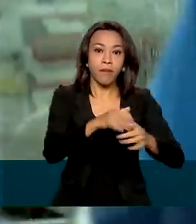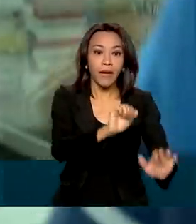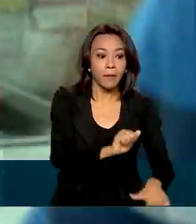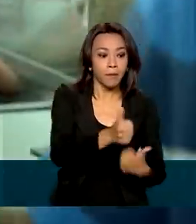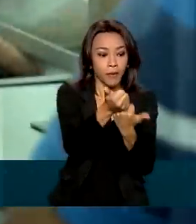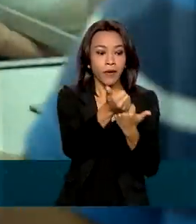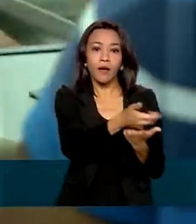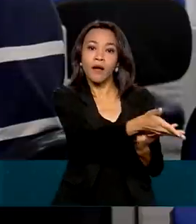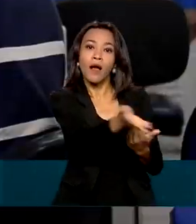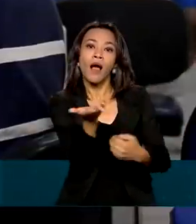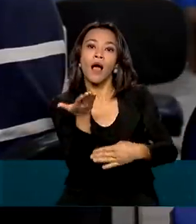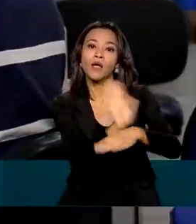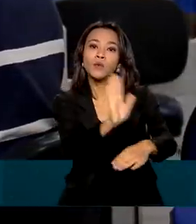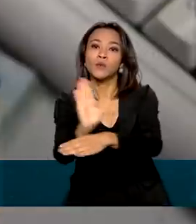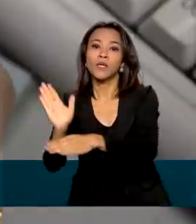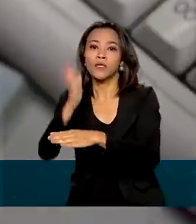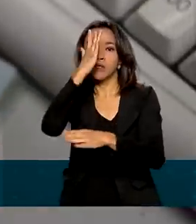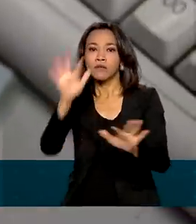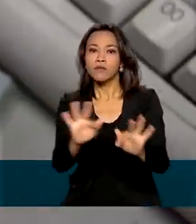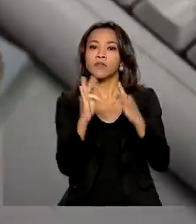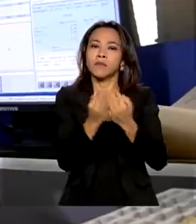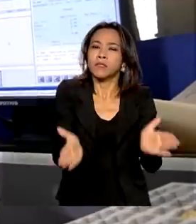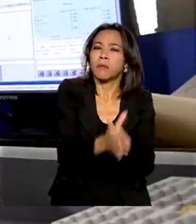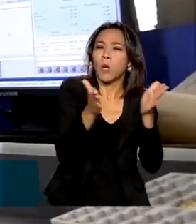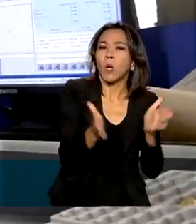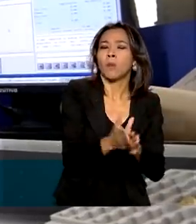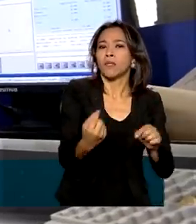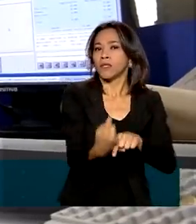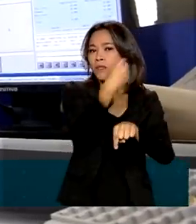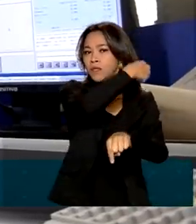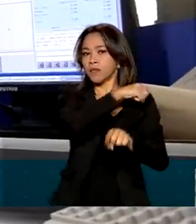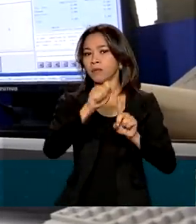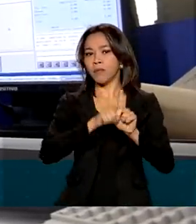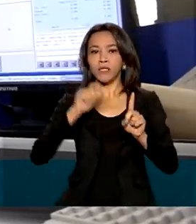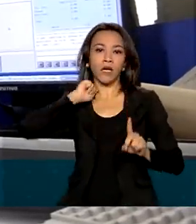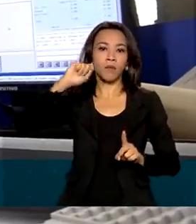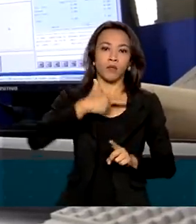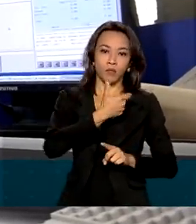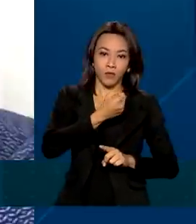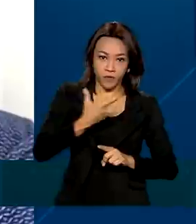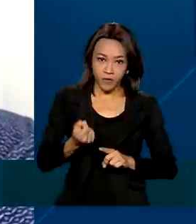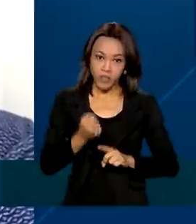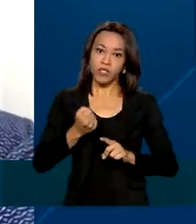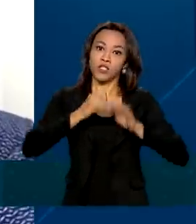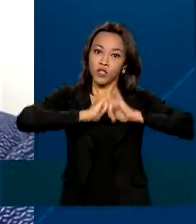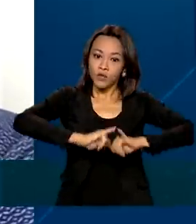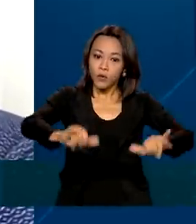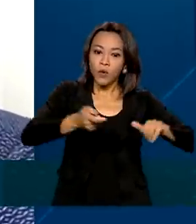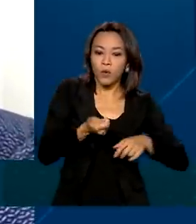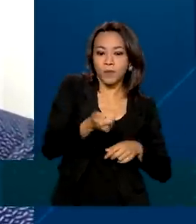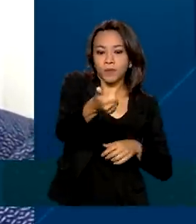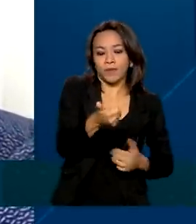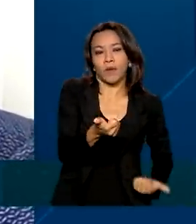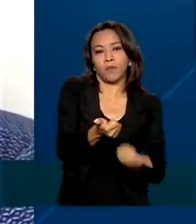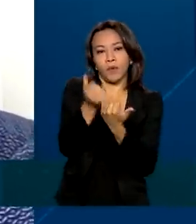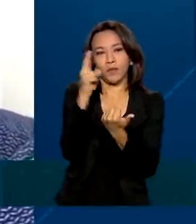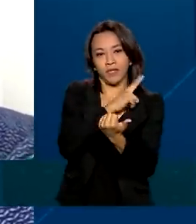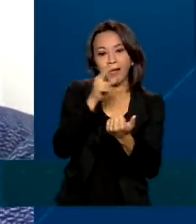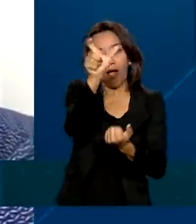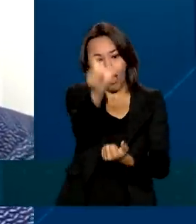vulneráveis, em abril de 2020, o governo lançou o auxílio emergencial. Luciana foi uma das